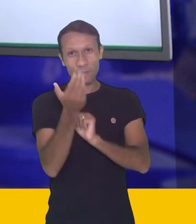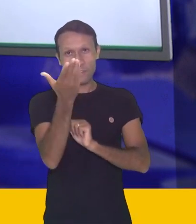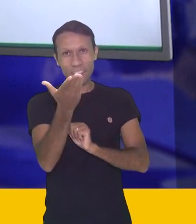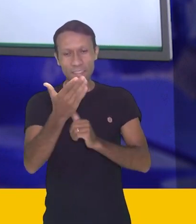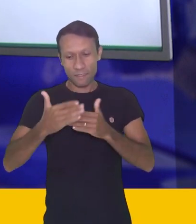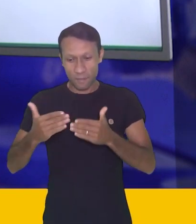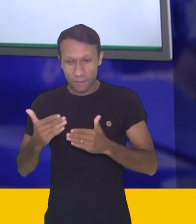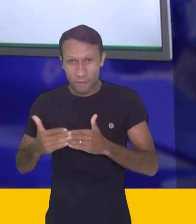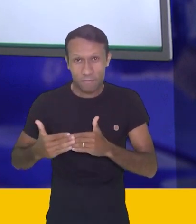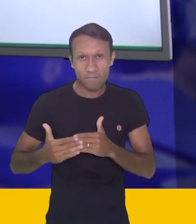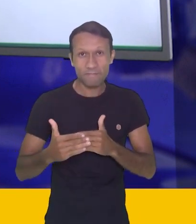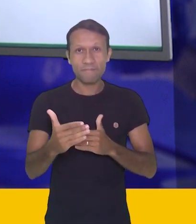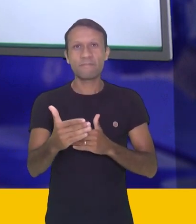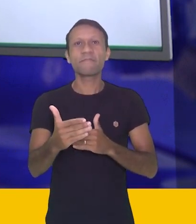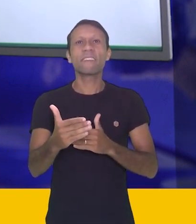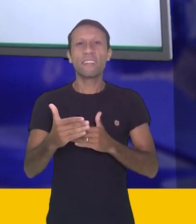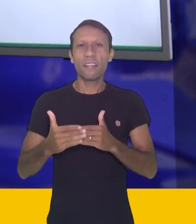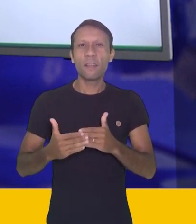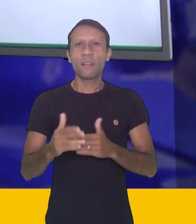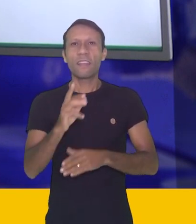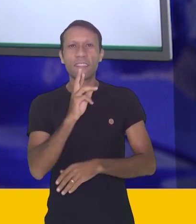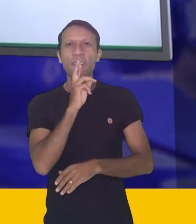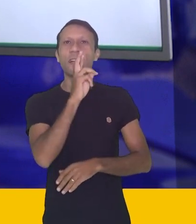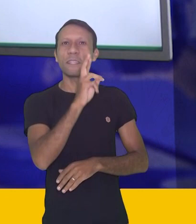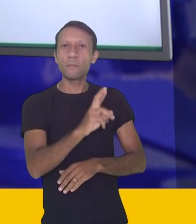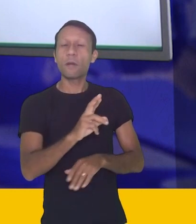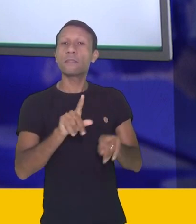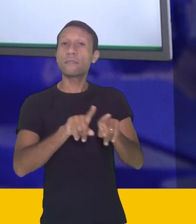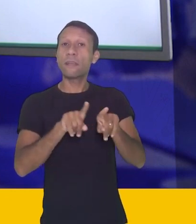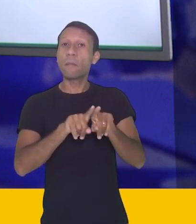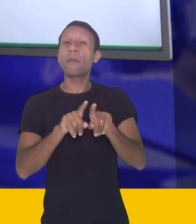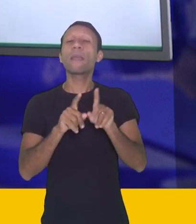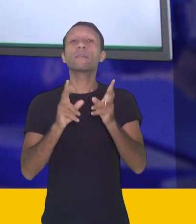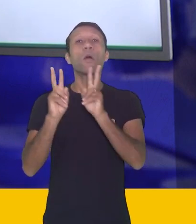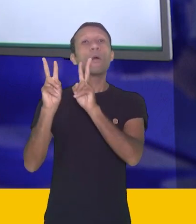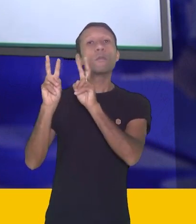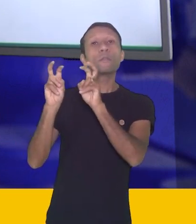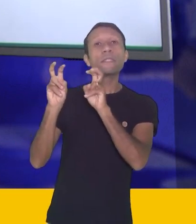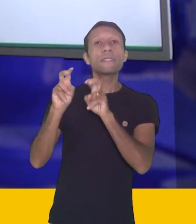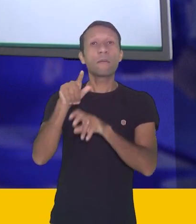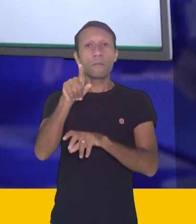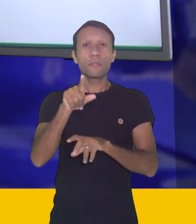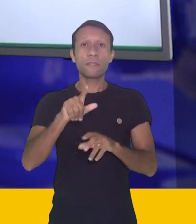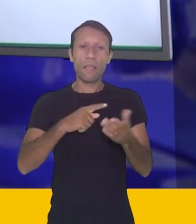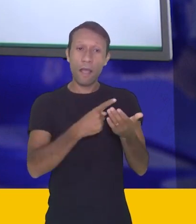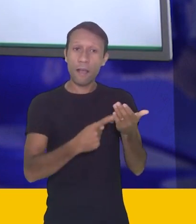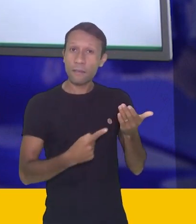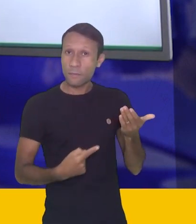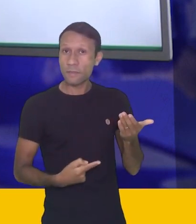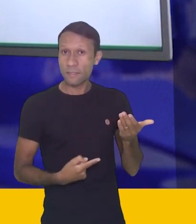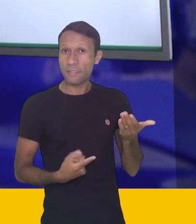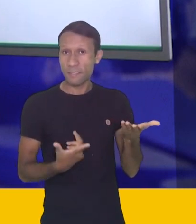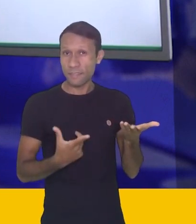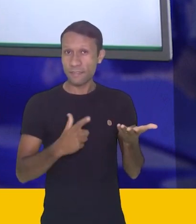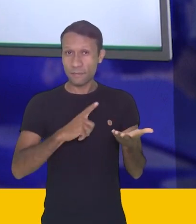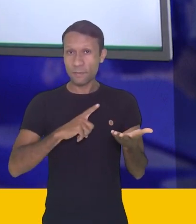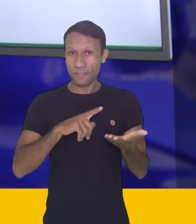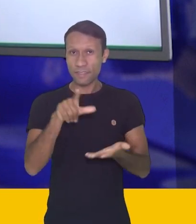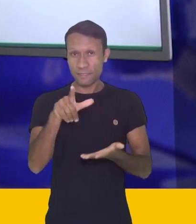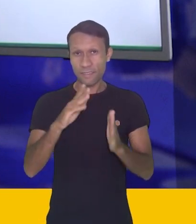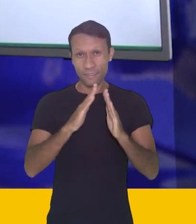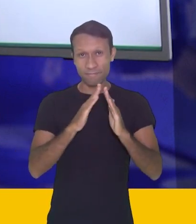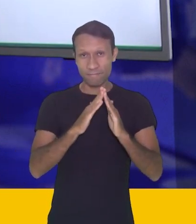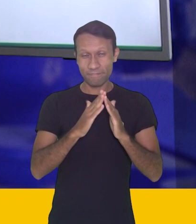prosseguimento à nossa correção e nossos comentários da apostila impressa que vocês